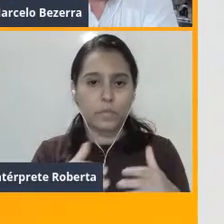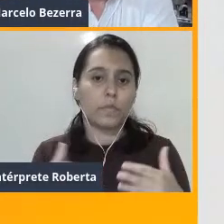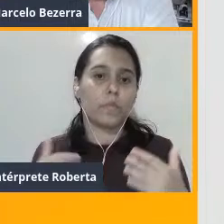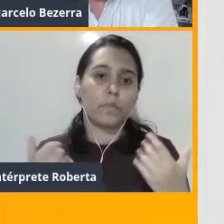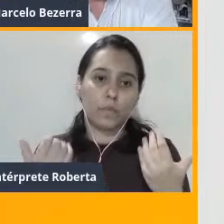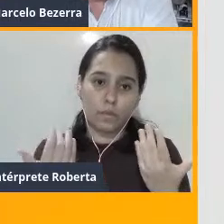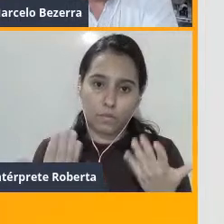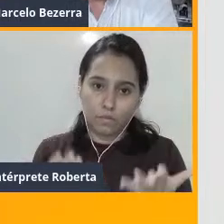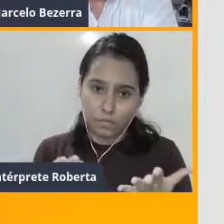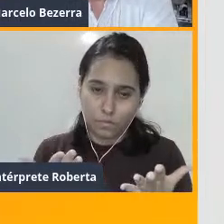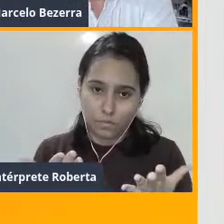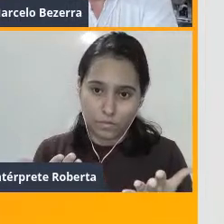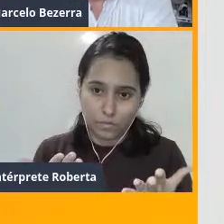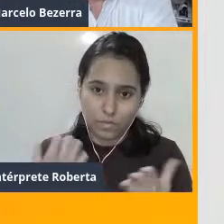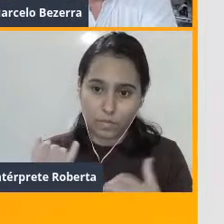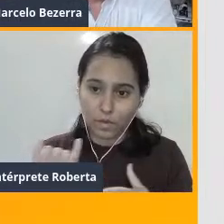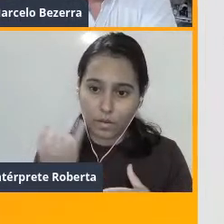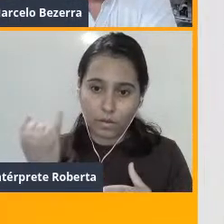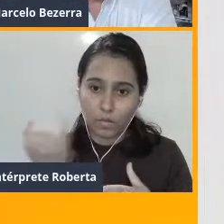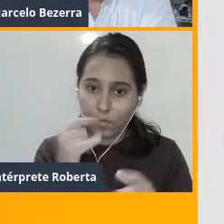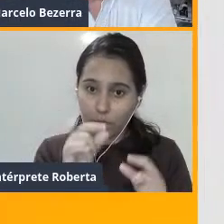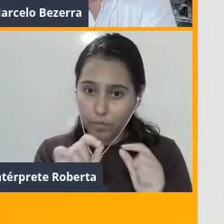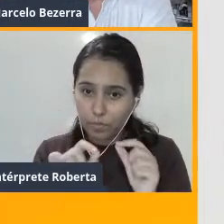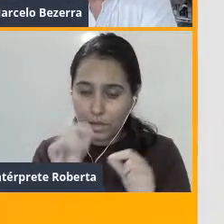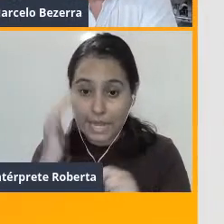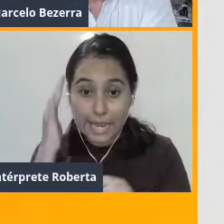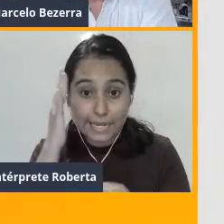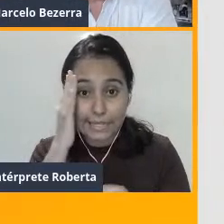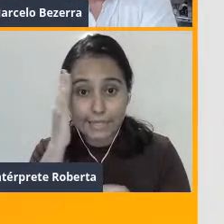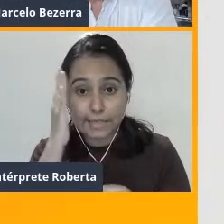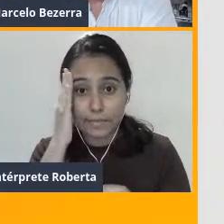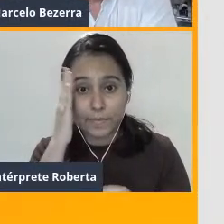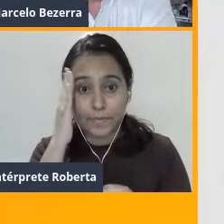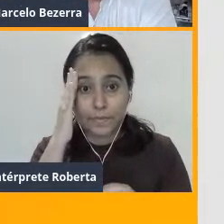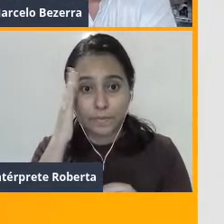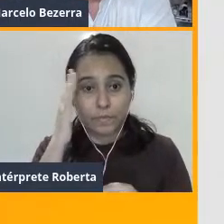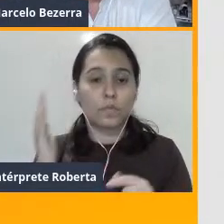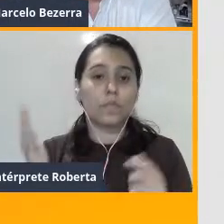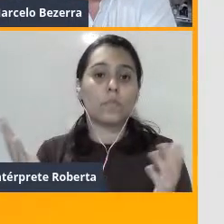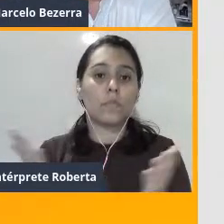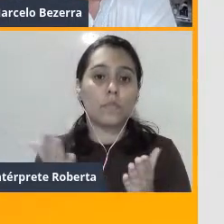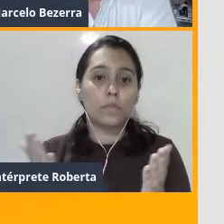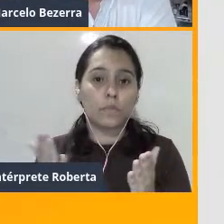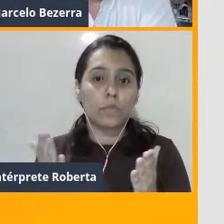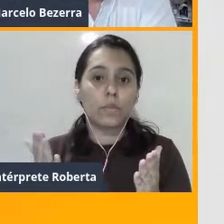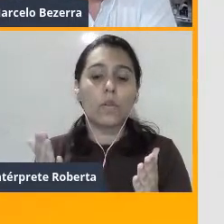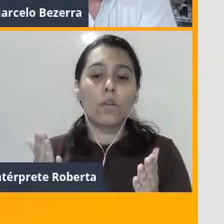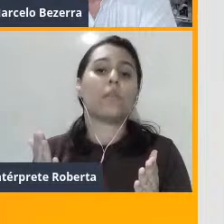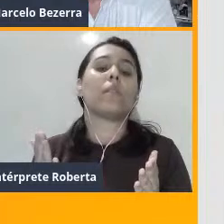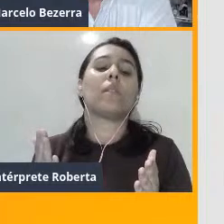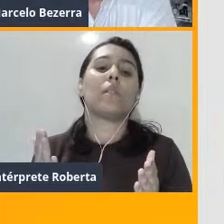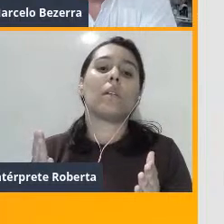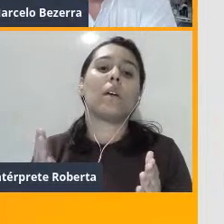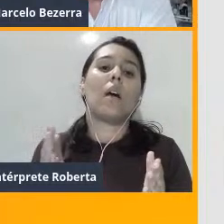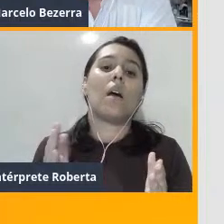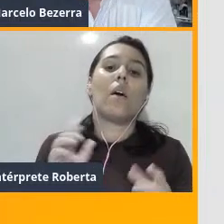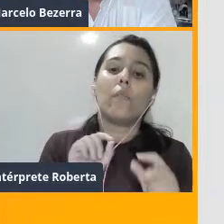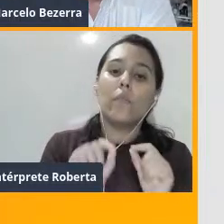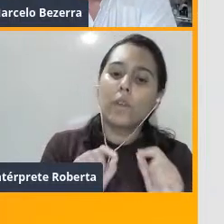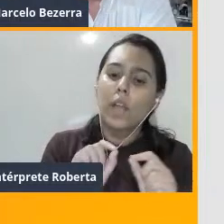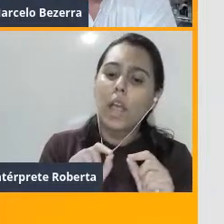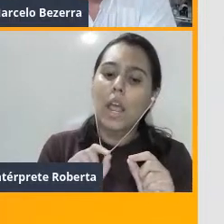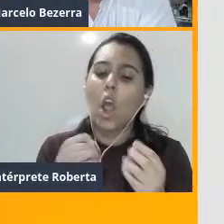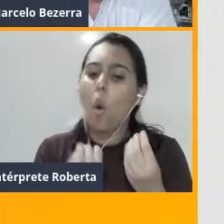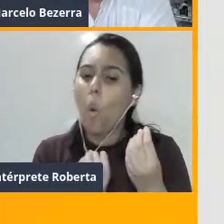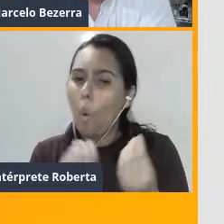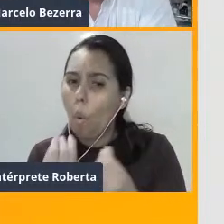é importante que a gente entenda, né? E agora a gente vai realmente para o cerne da questão, né? O que, como que os